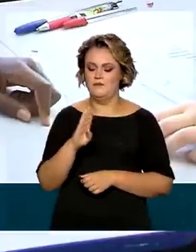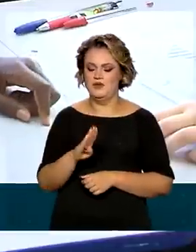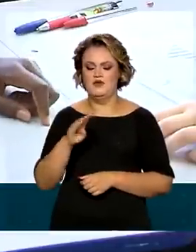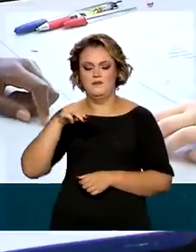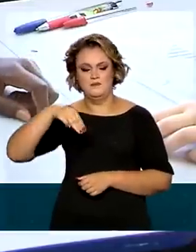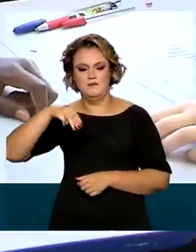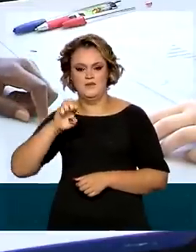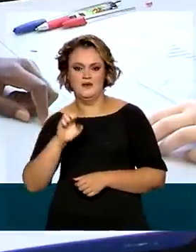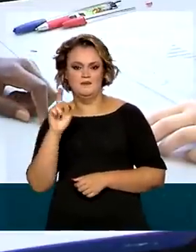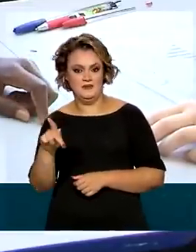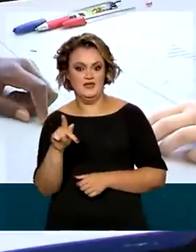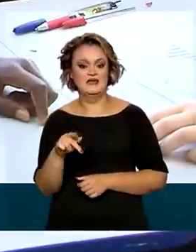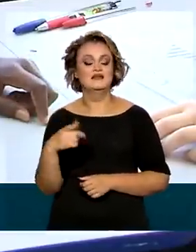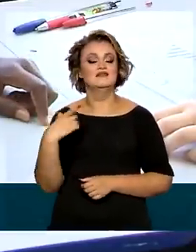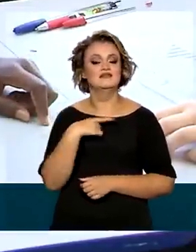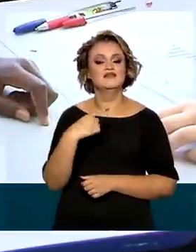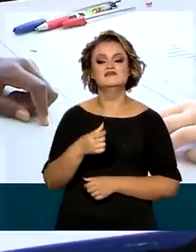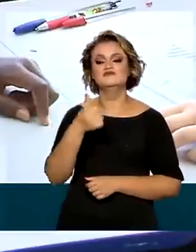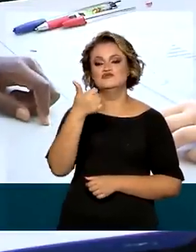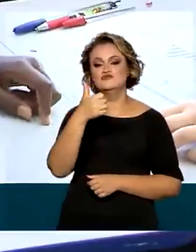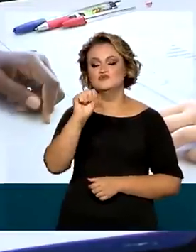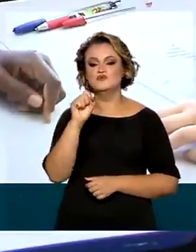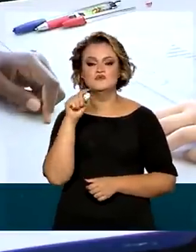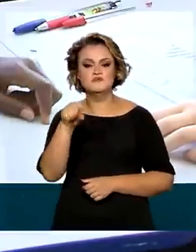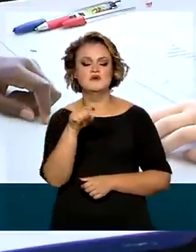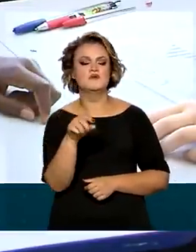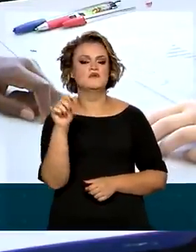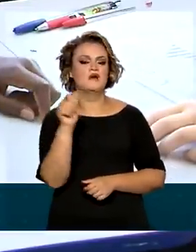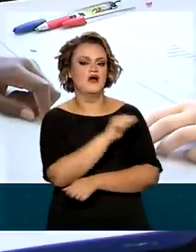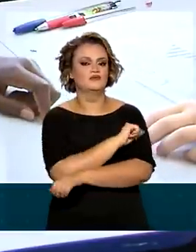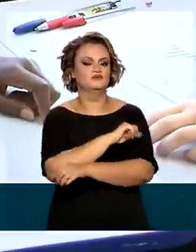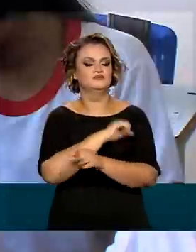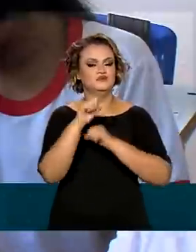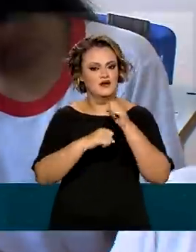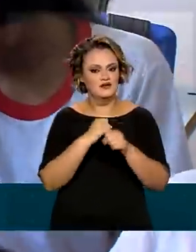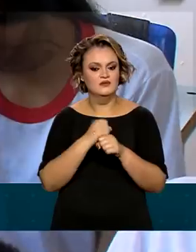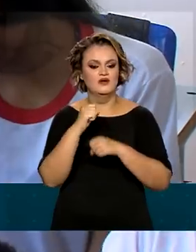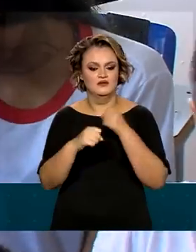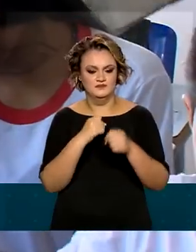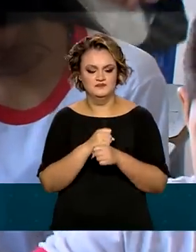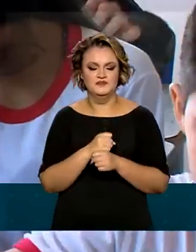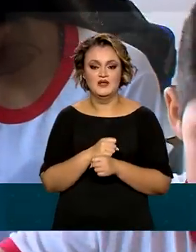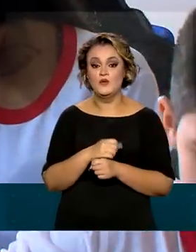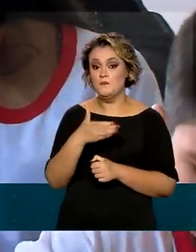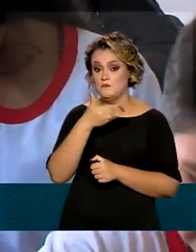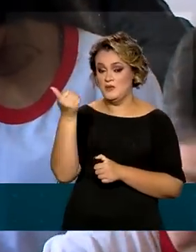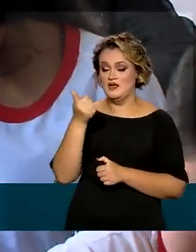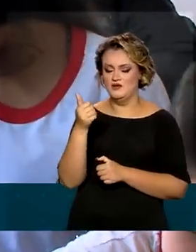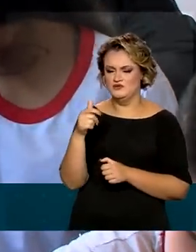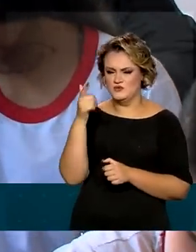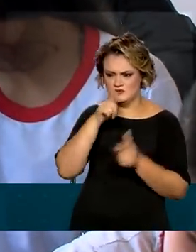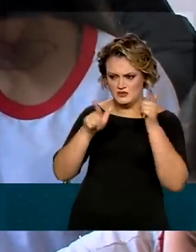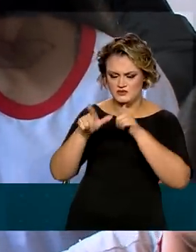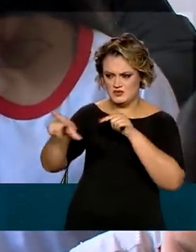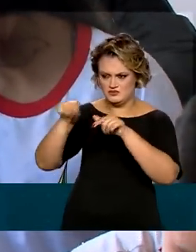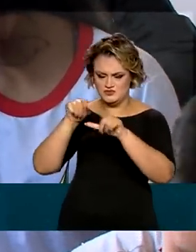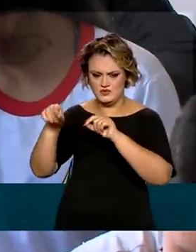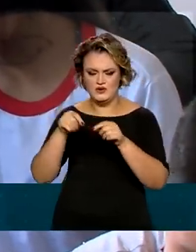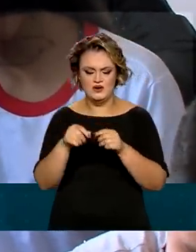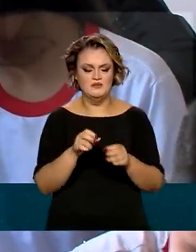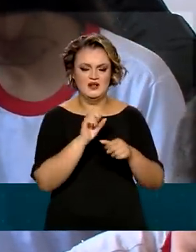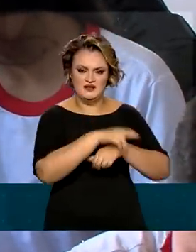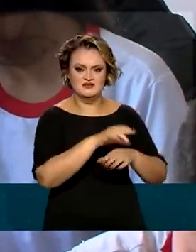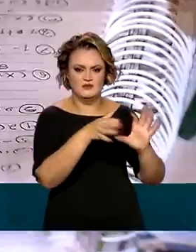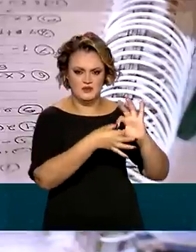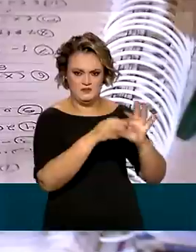que conta com a participação de cerca de 18 mil alunos todos os anos. Os melhores são selecionados para a Olimpíada Brasileira